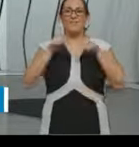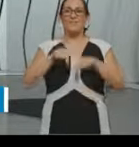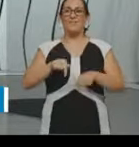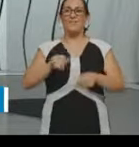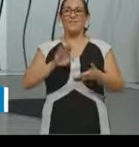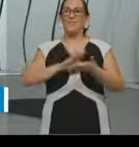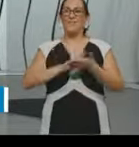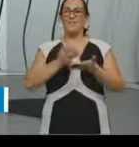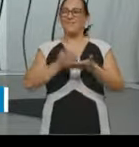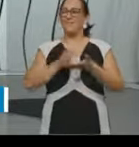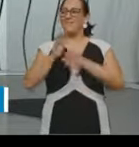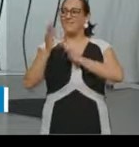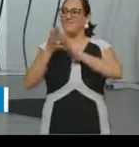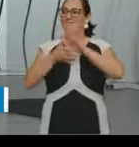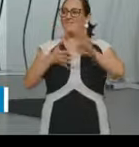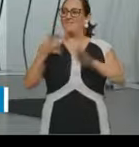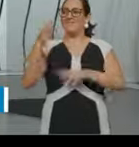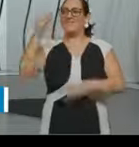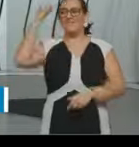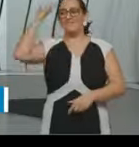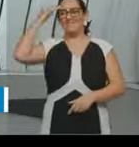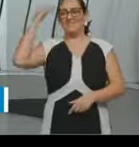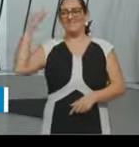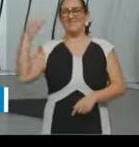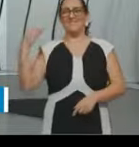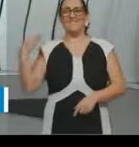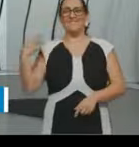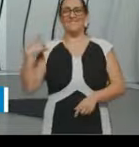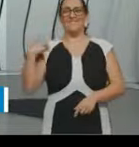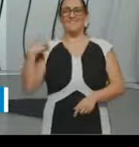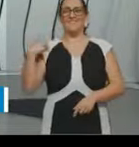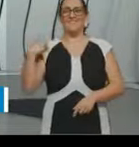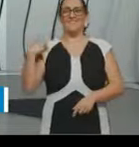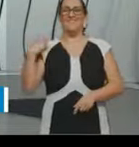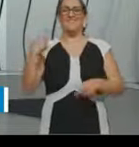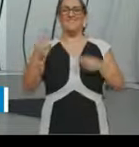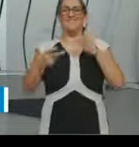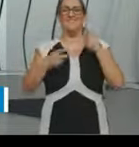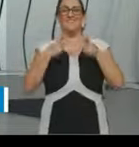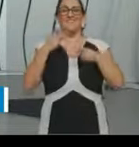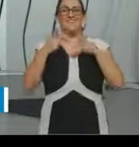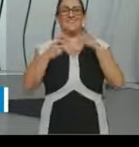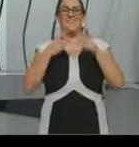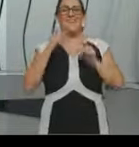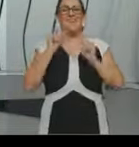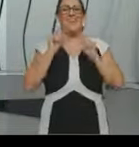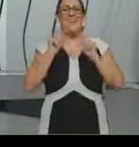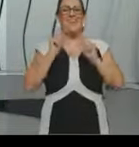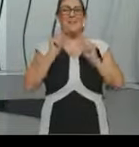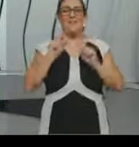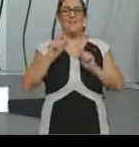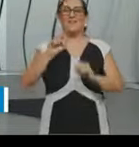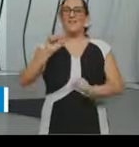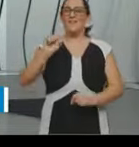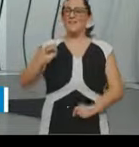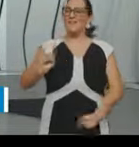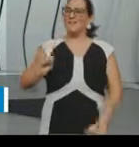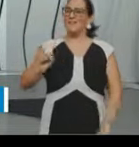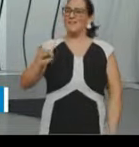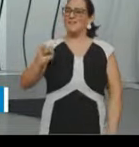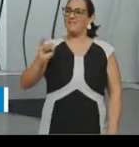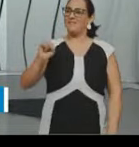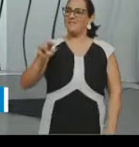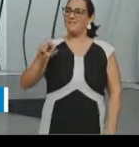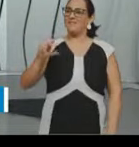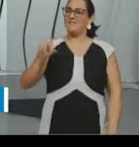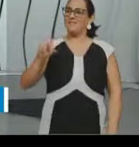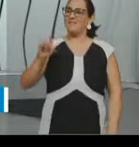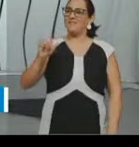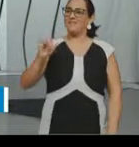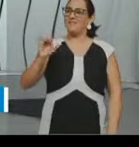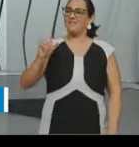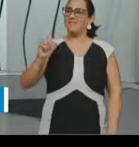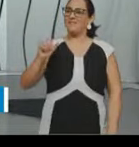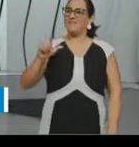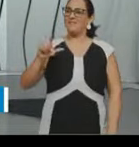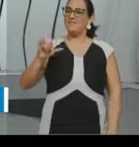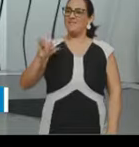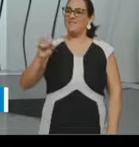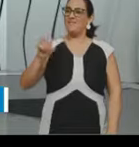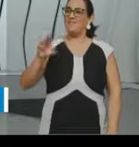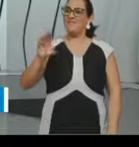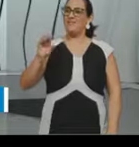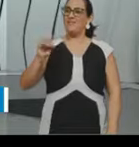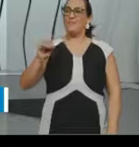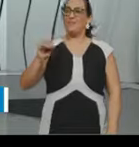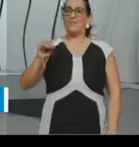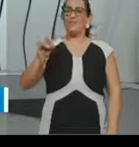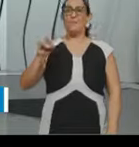hoje nós vamos falar a respeito do sindicalismo no Brasil. Nessa aula a gente vai tratar sobre como se desenvolveu